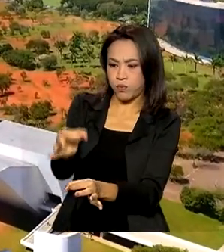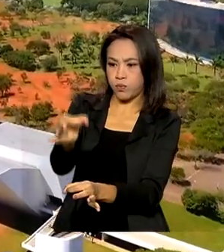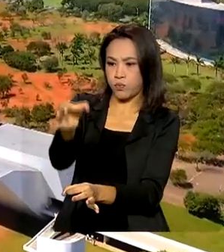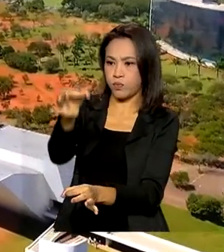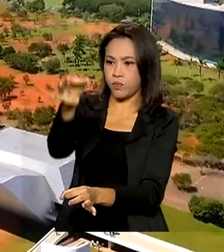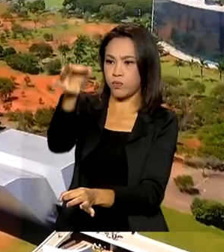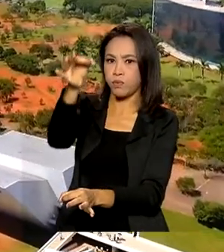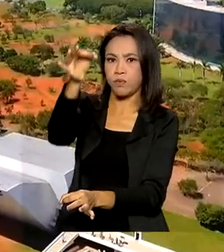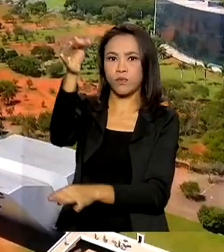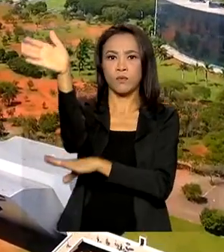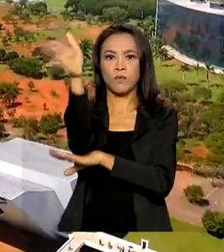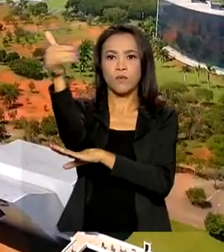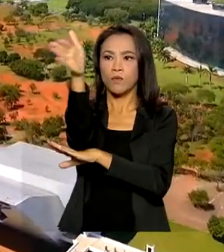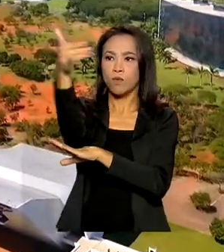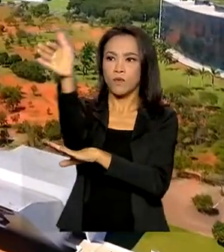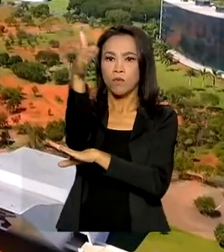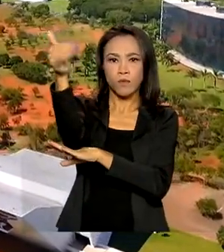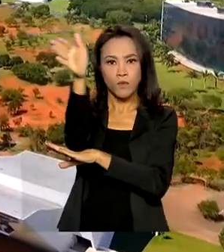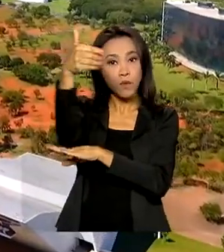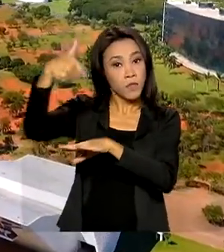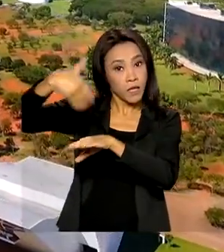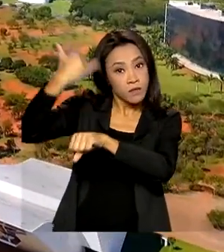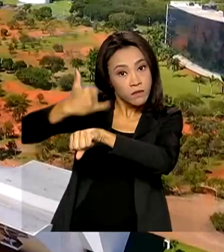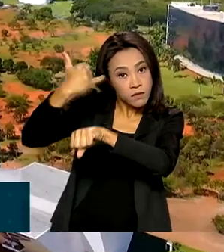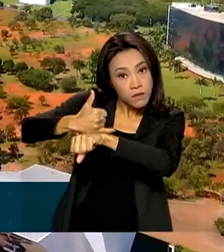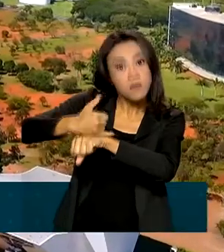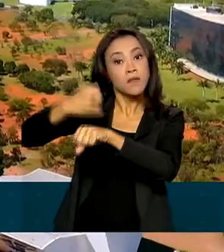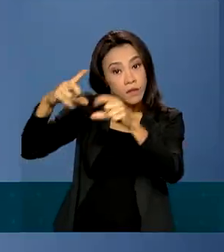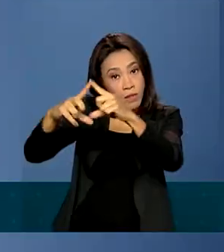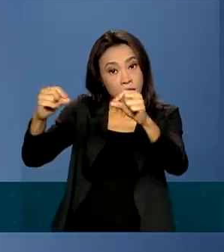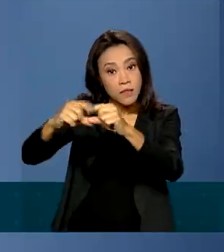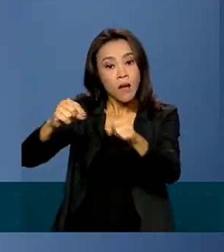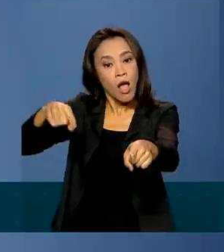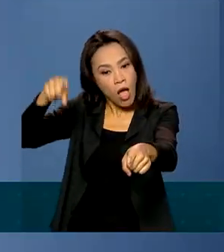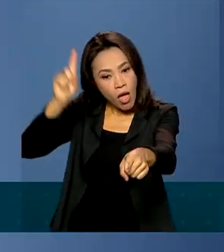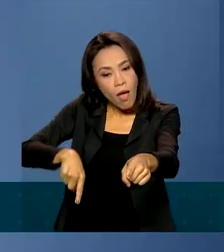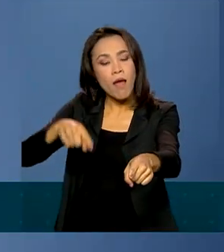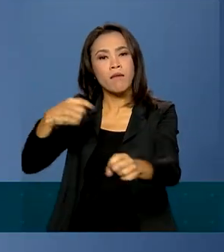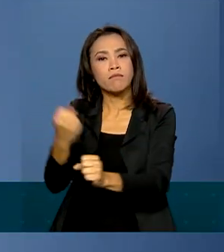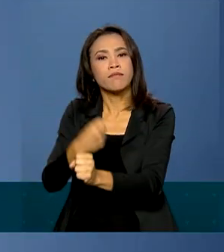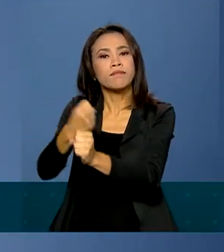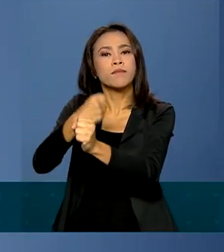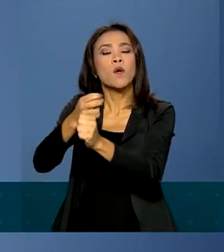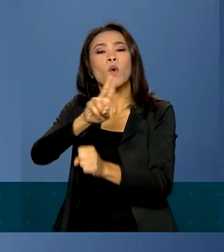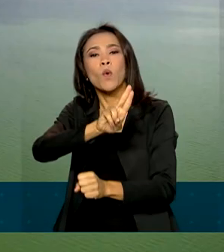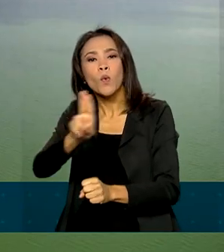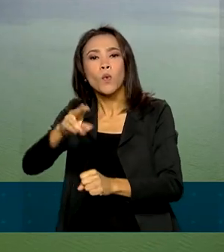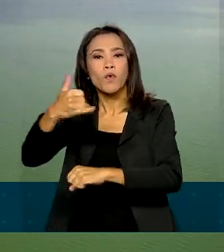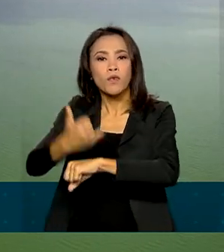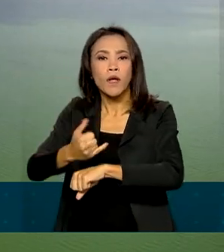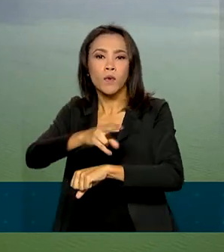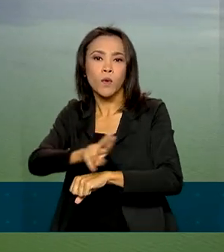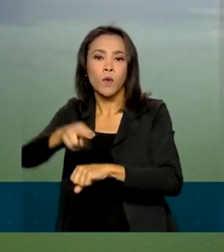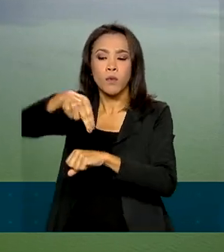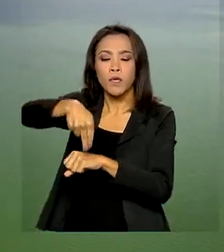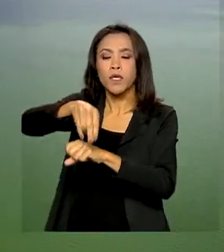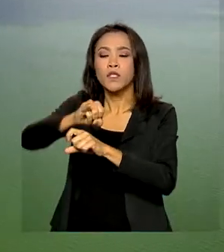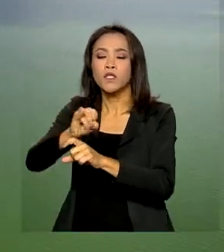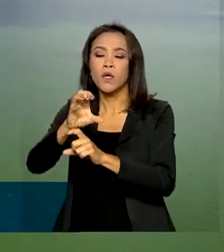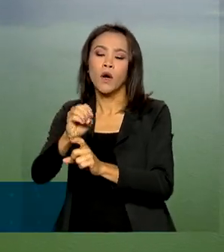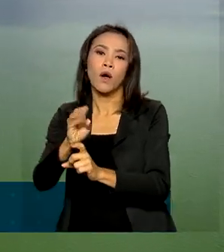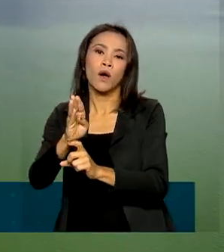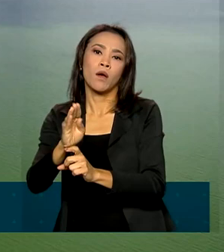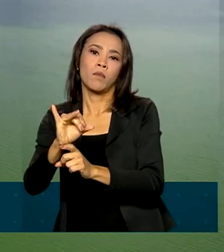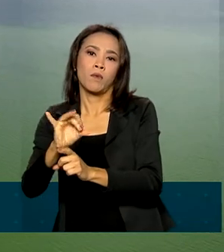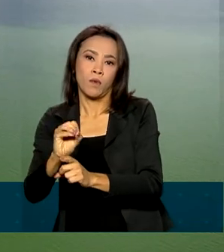a bandeira nacional na esplanada dos ministérios em Brasília foi construído com o nióbio. Também está presente em